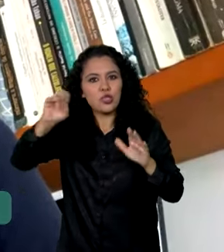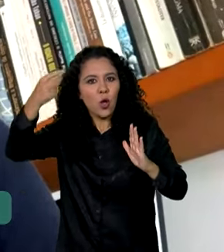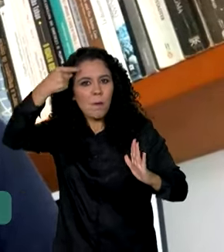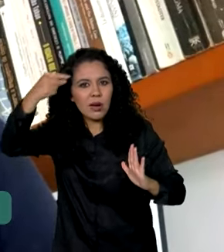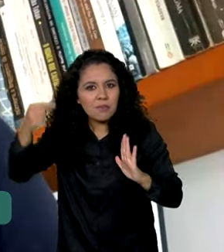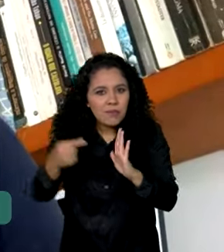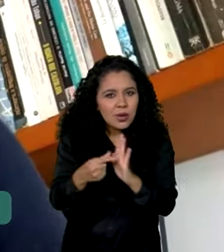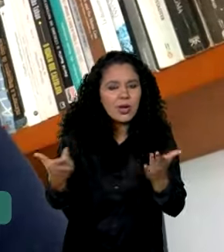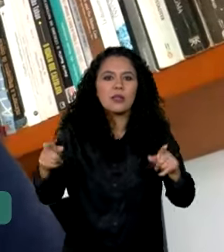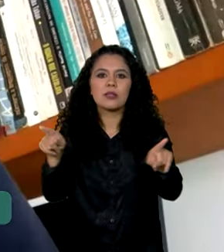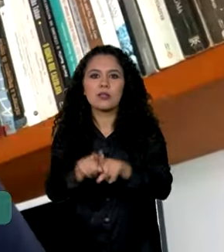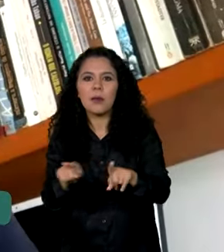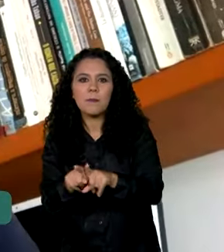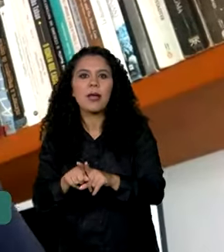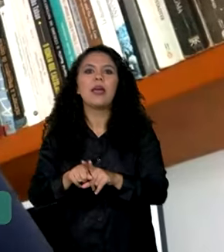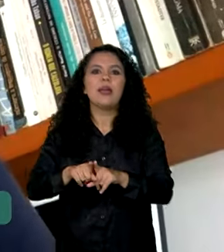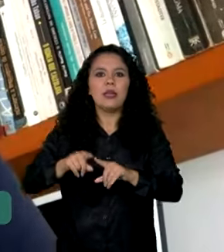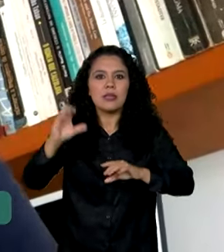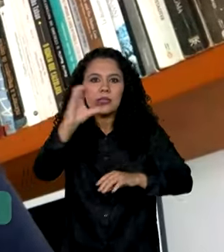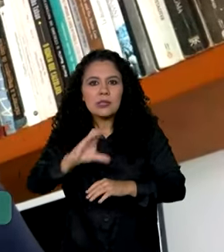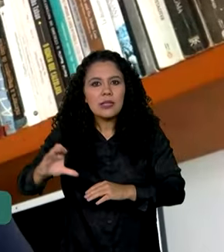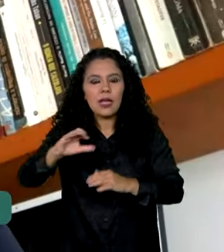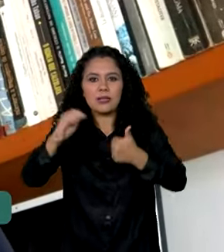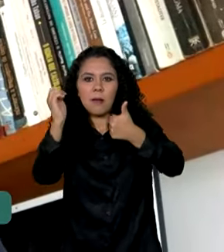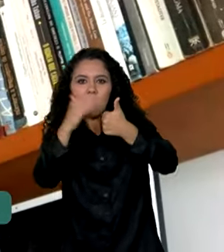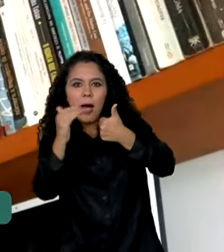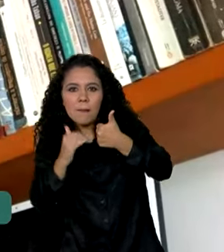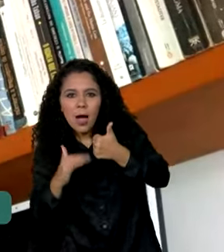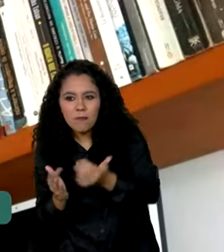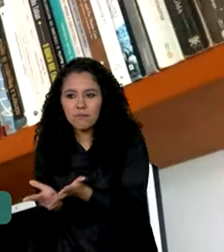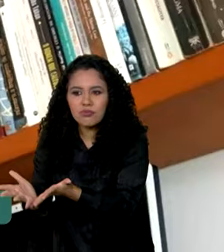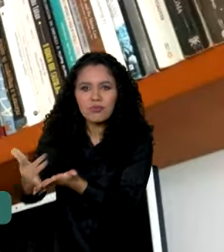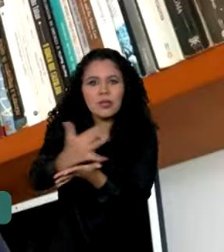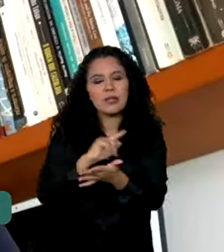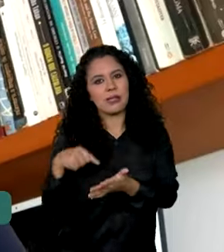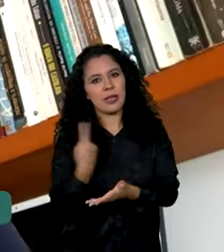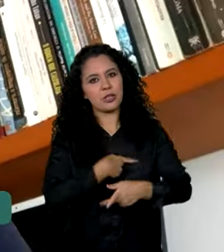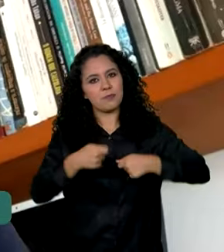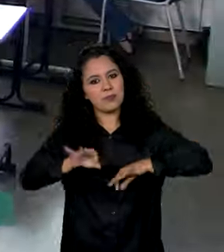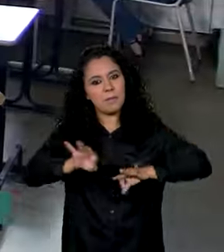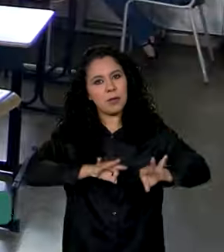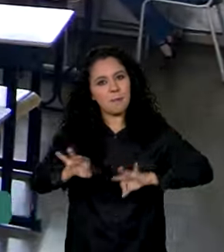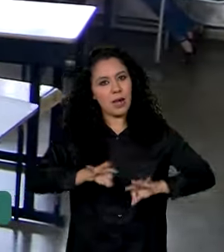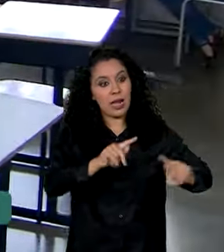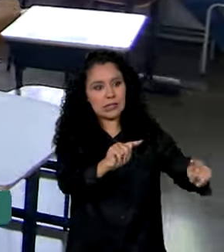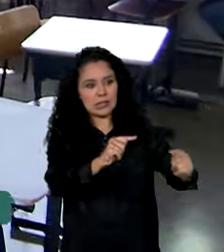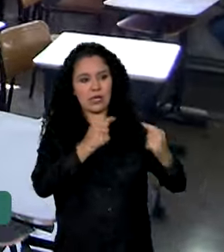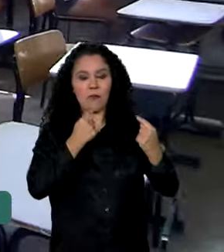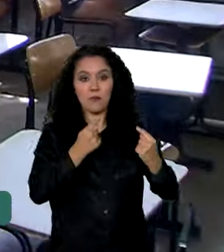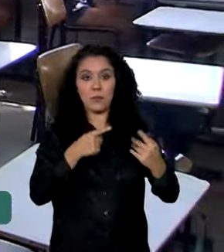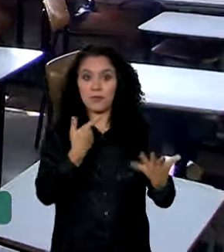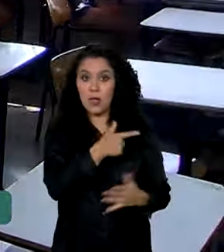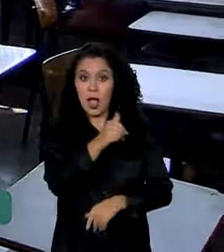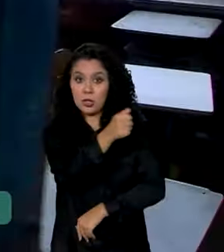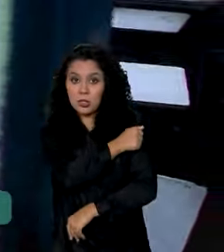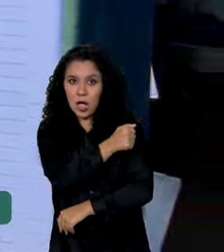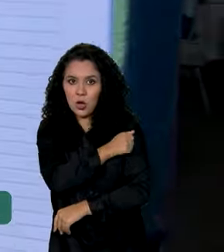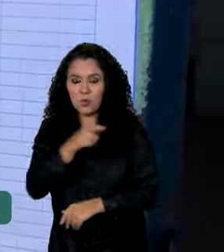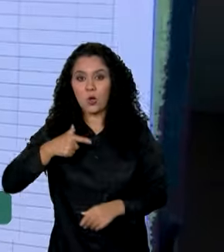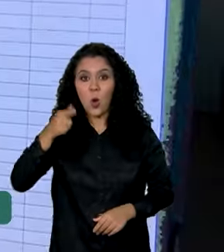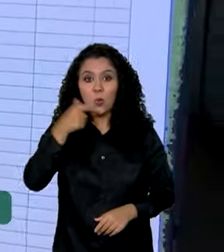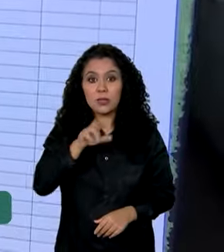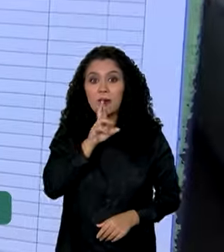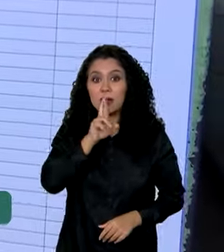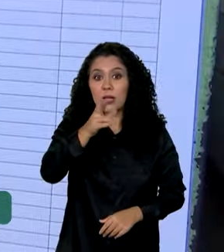artificial, da ciência de dados, etc. O Brasil tem que estar preparado para esse desafio. Os alunos com melhor desempenho nas